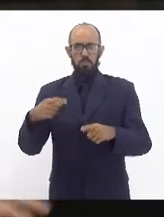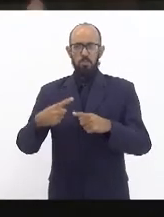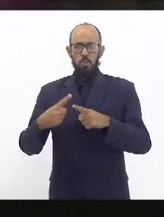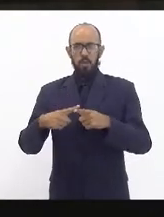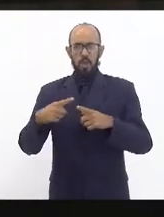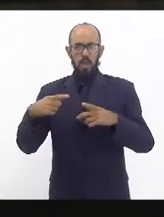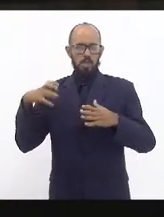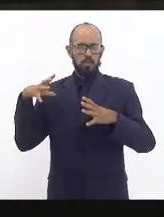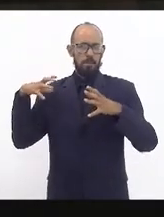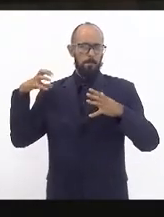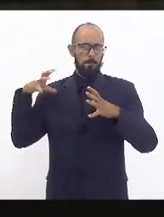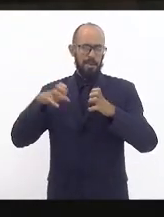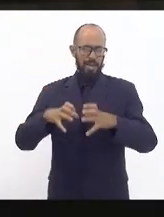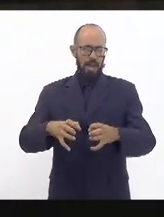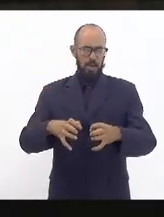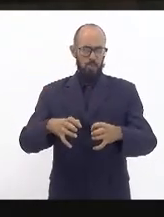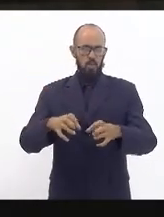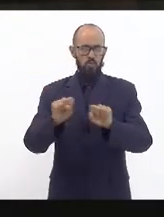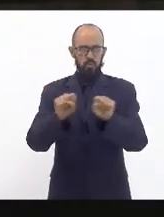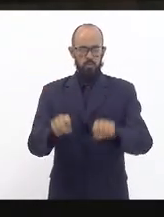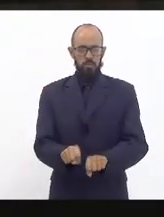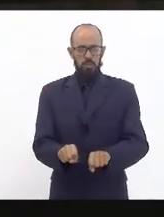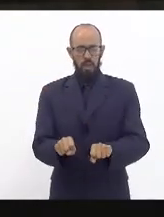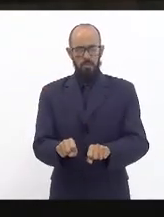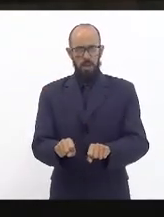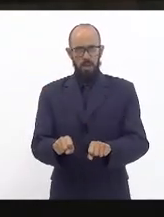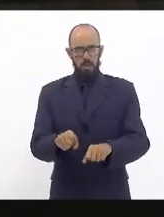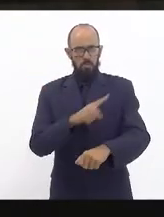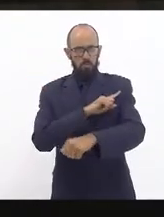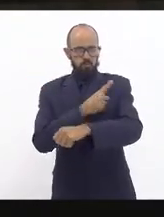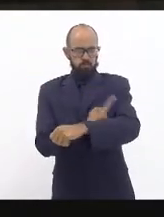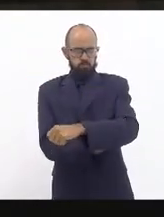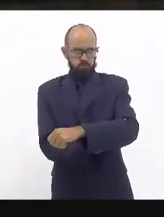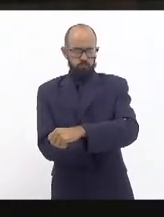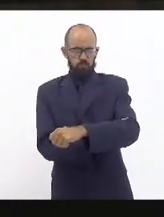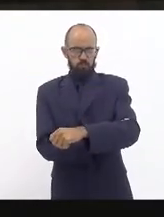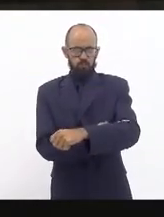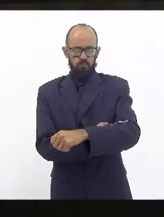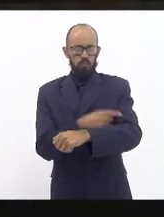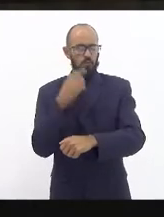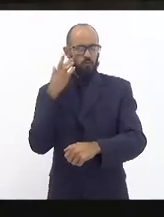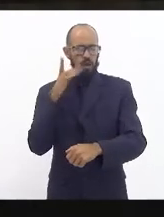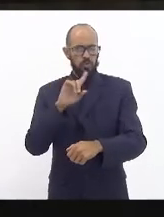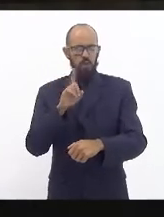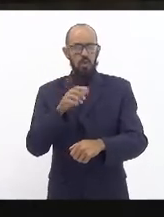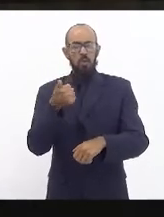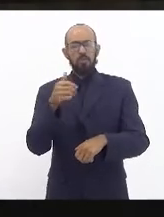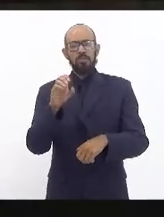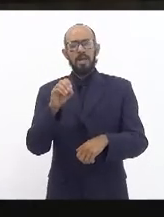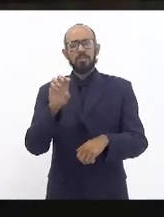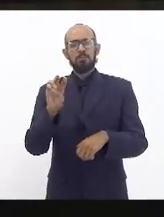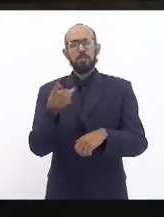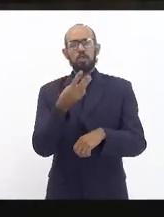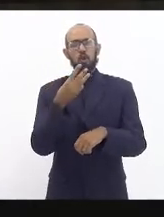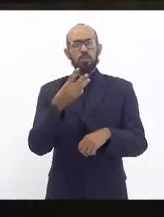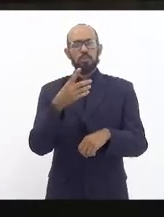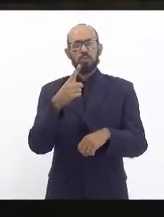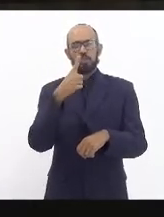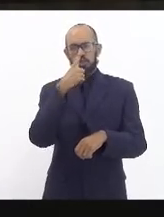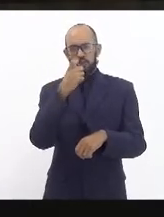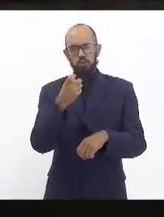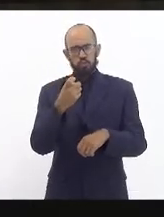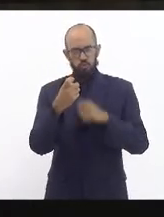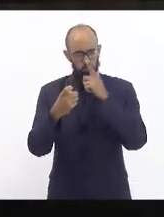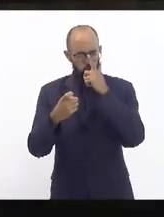10 milhões de toneladas de lixo todo dia 10 mil toneladas de lixo todo dia despejado na Bahia encostado na Bahia de